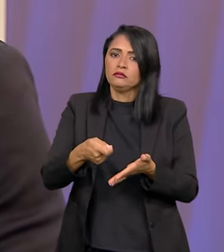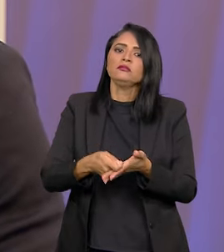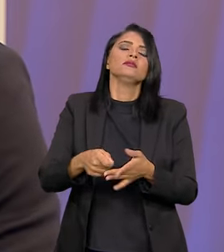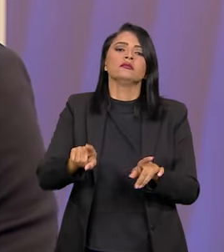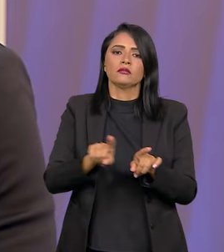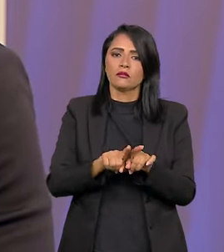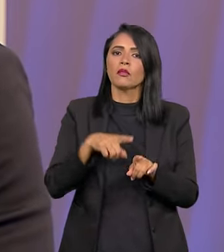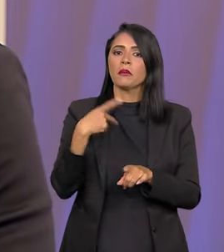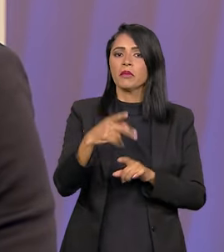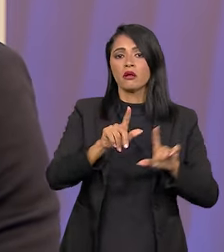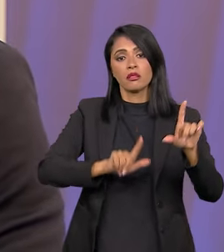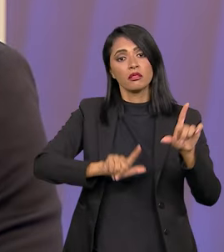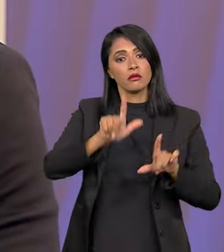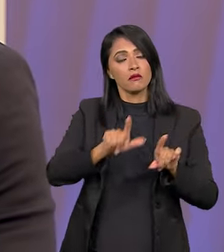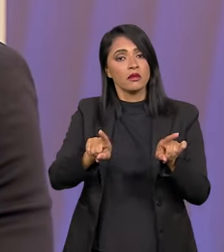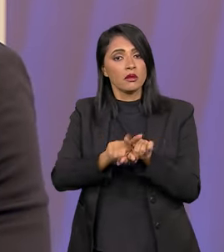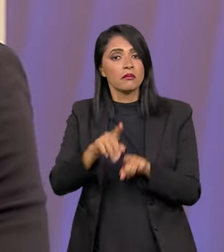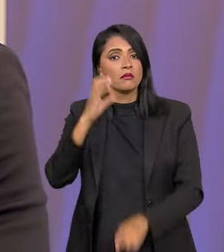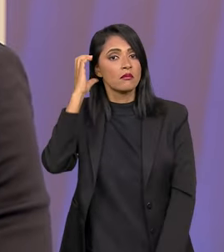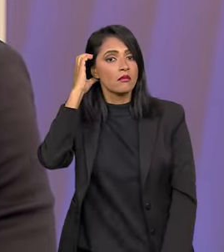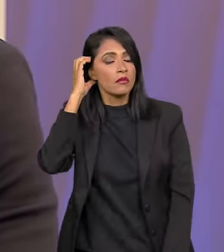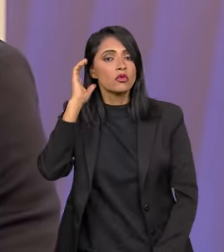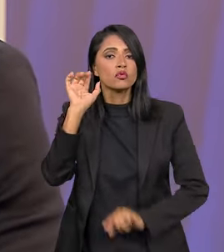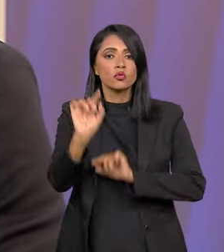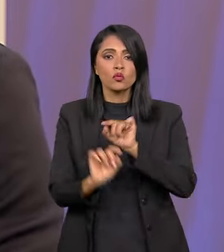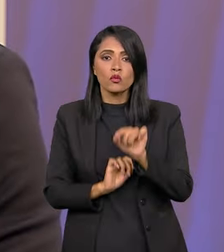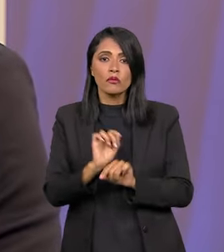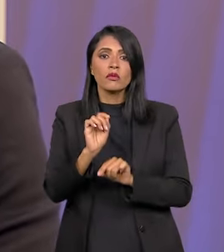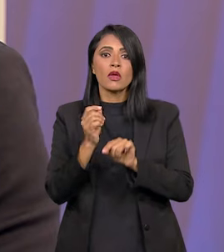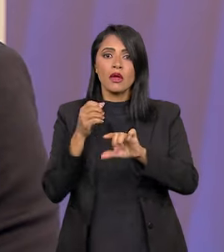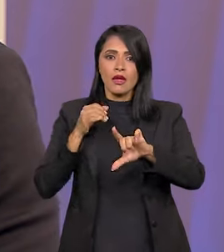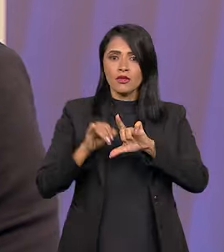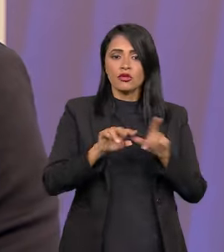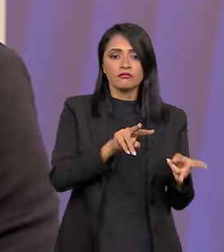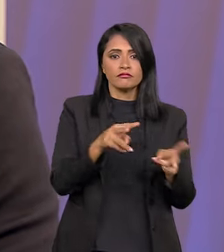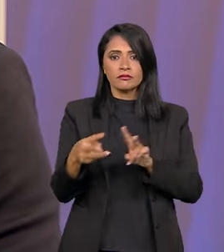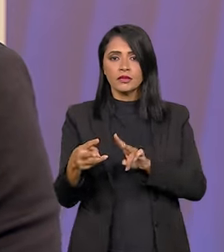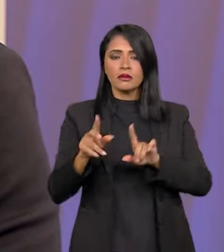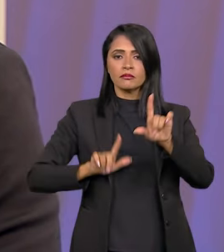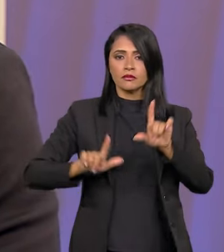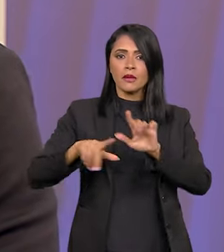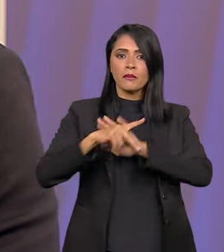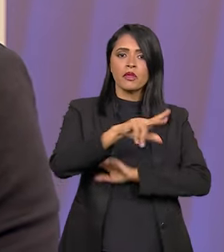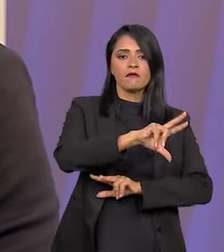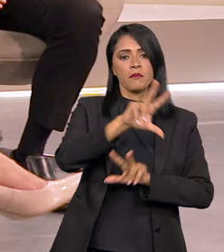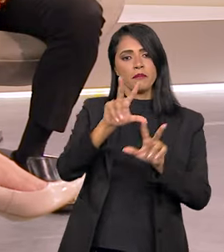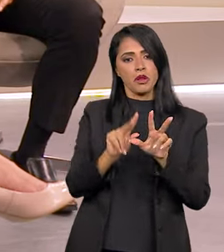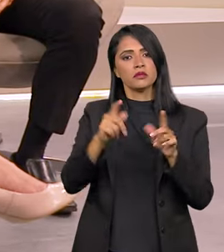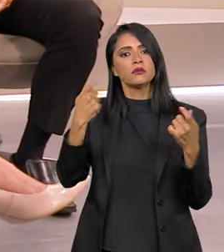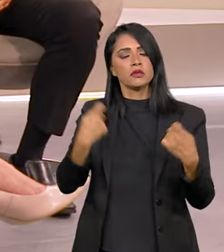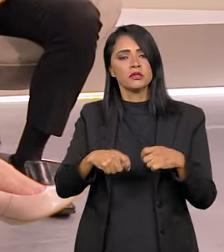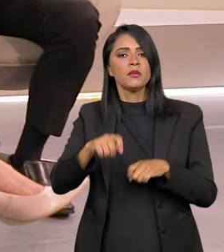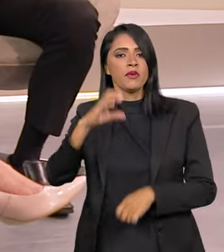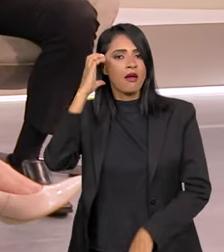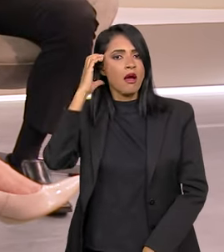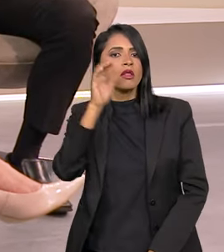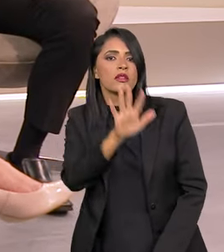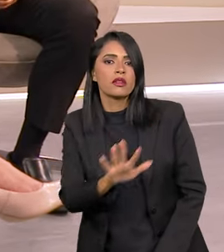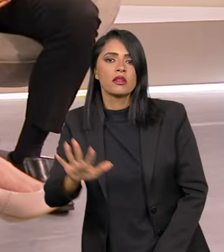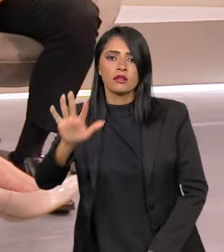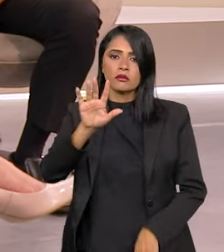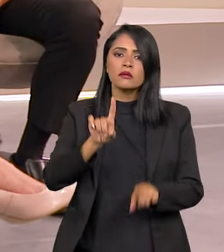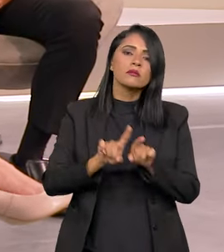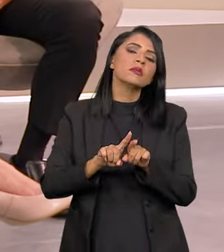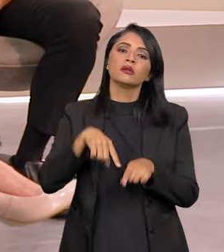obrigatoriedade mínima, tanto para a TV quanto para o rádio, de reproduzir a programação da TV Brasil, ou seja,